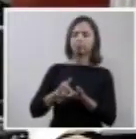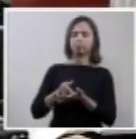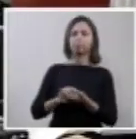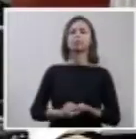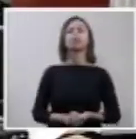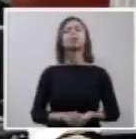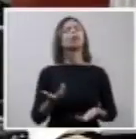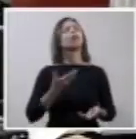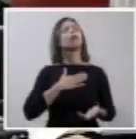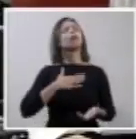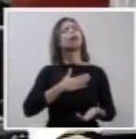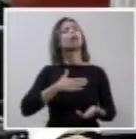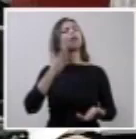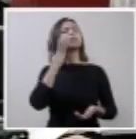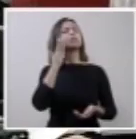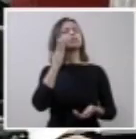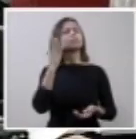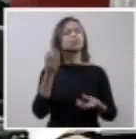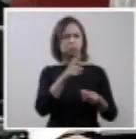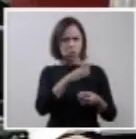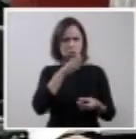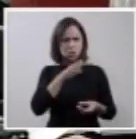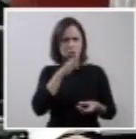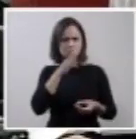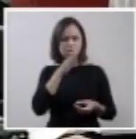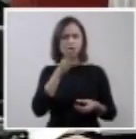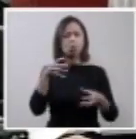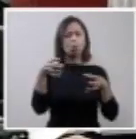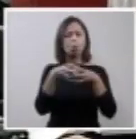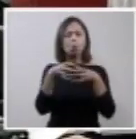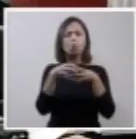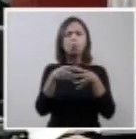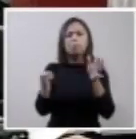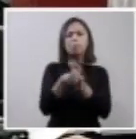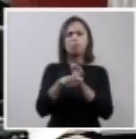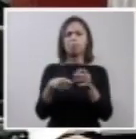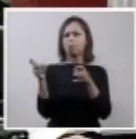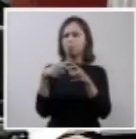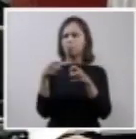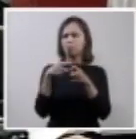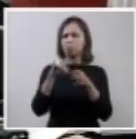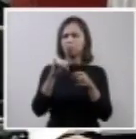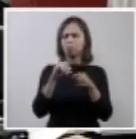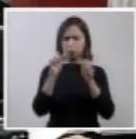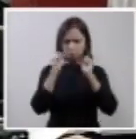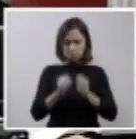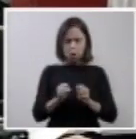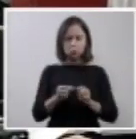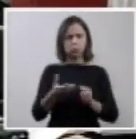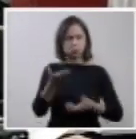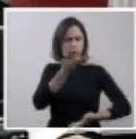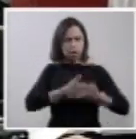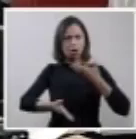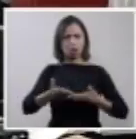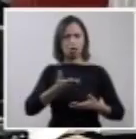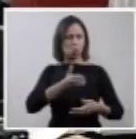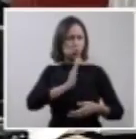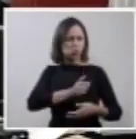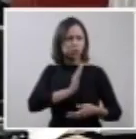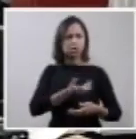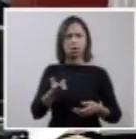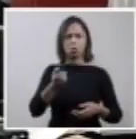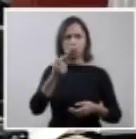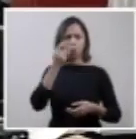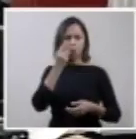conhecimento e se considera viável no estado da medicina atual o transplante de órgãos de um feto